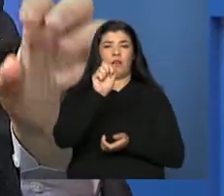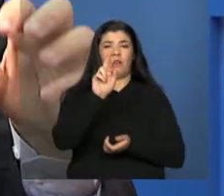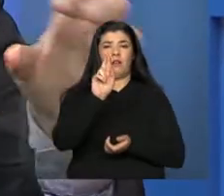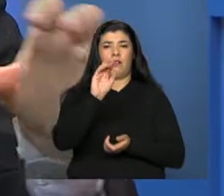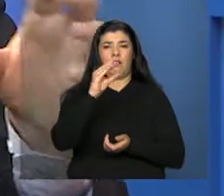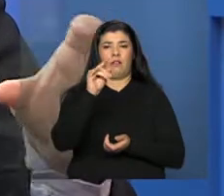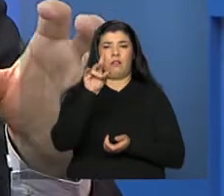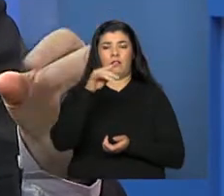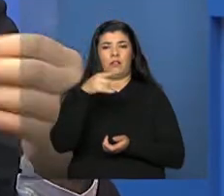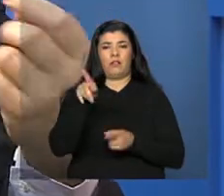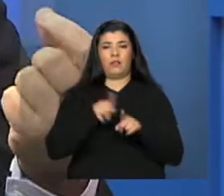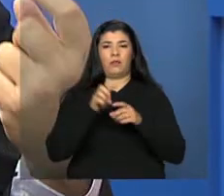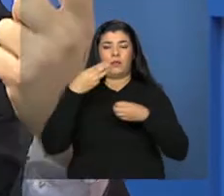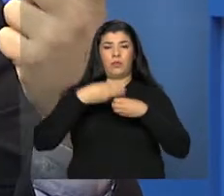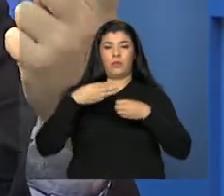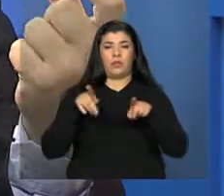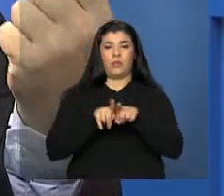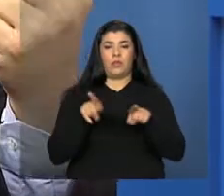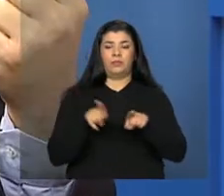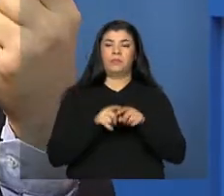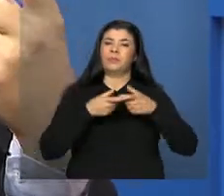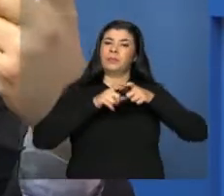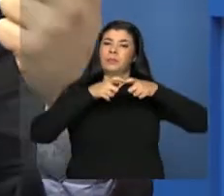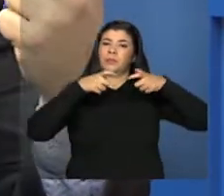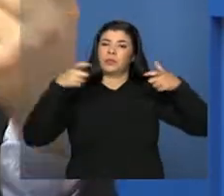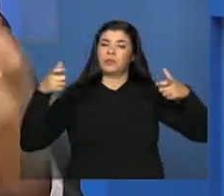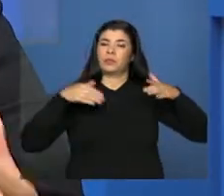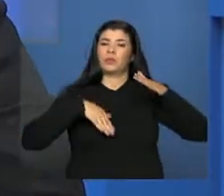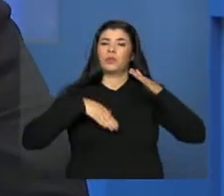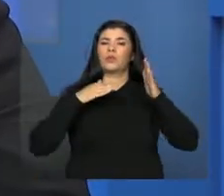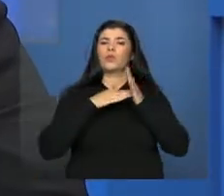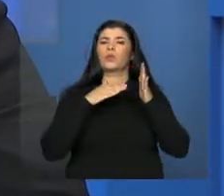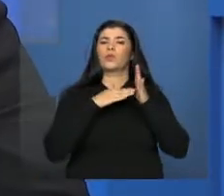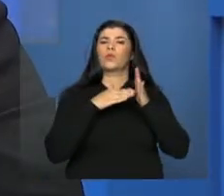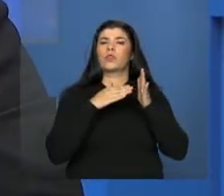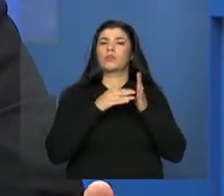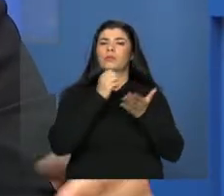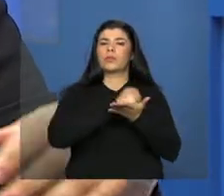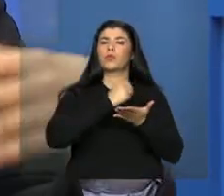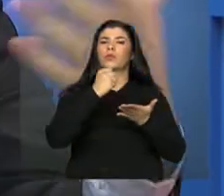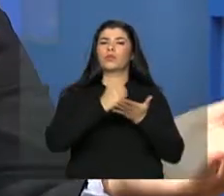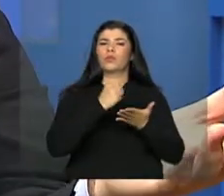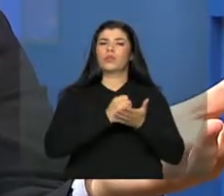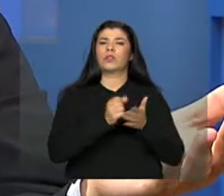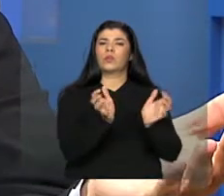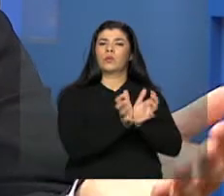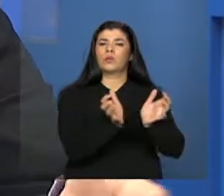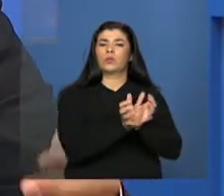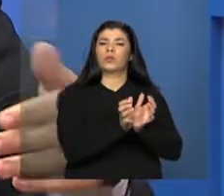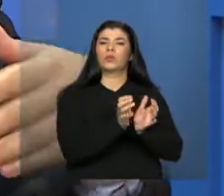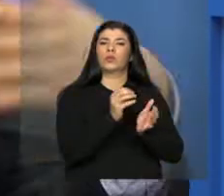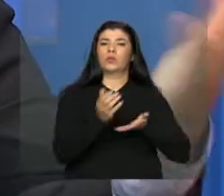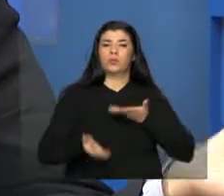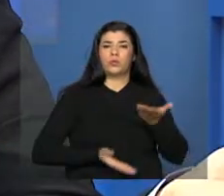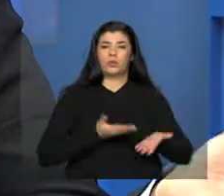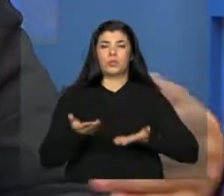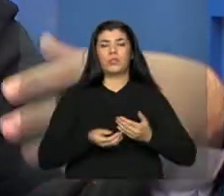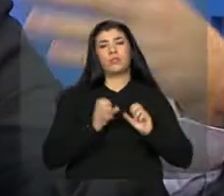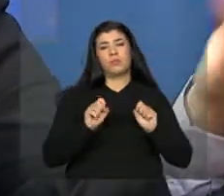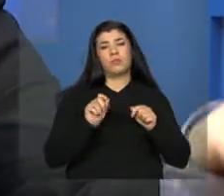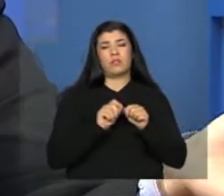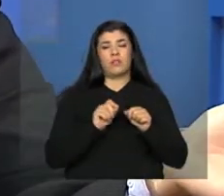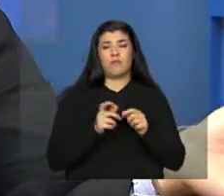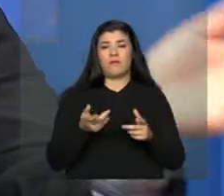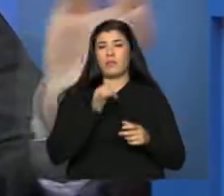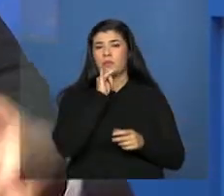do estado ou do município, ampliando o limite prudencial da contratação para realizar o concurso público,